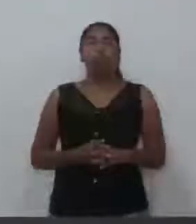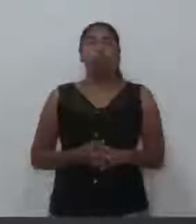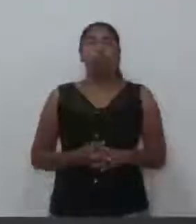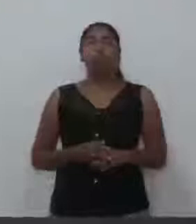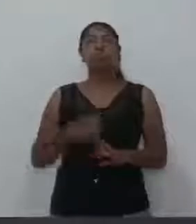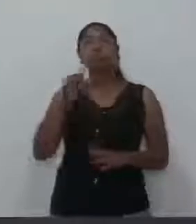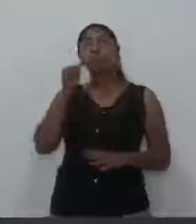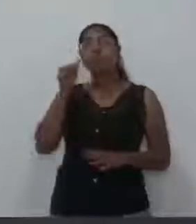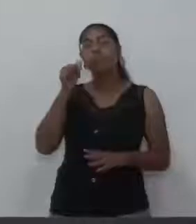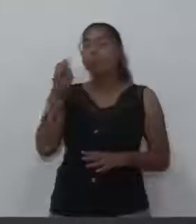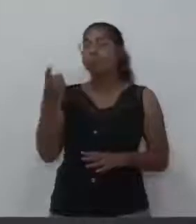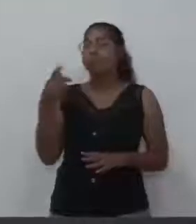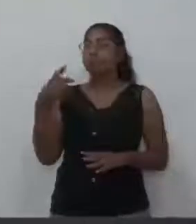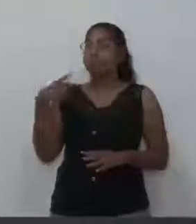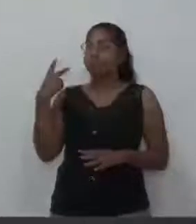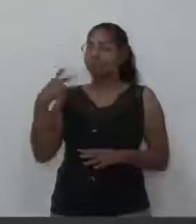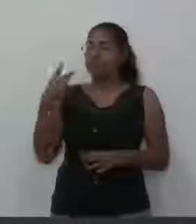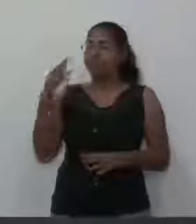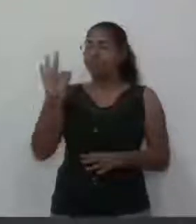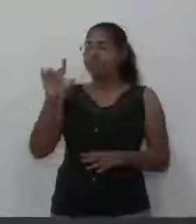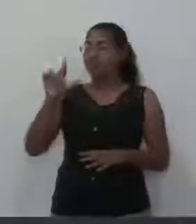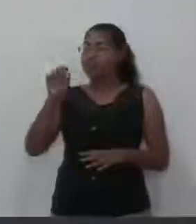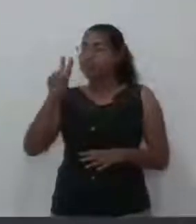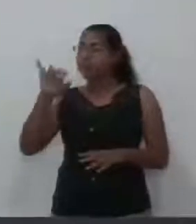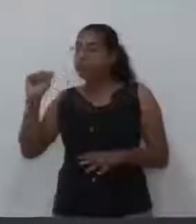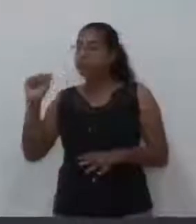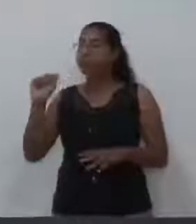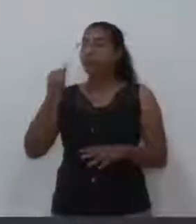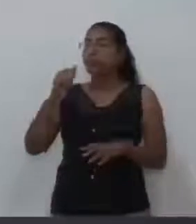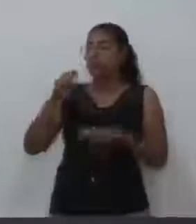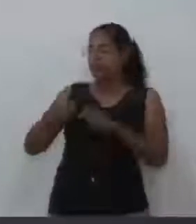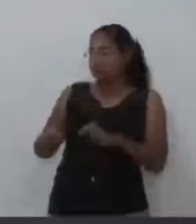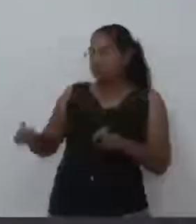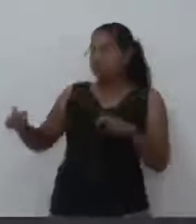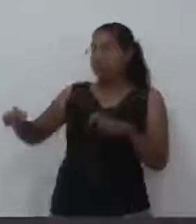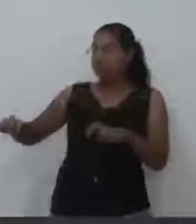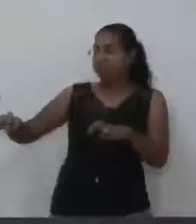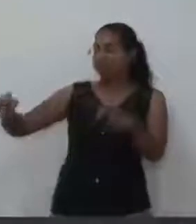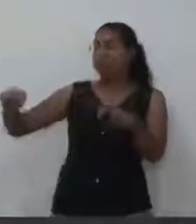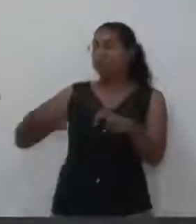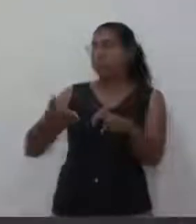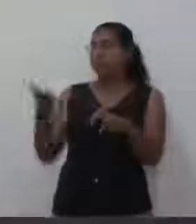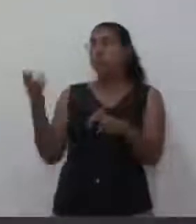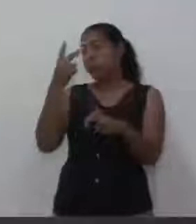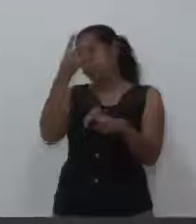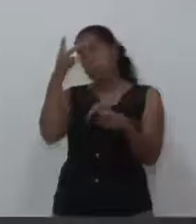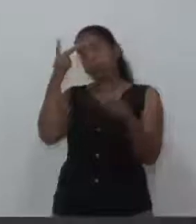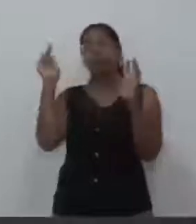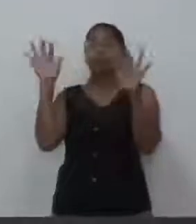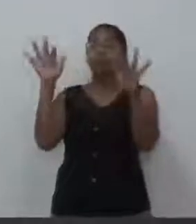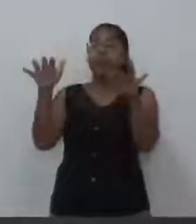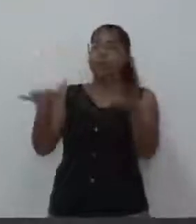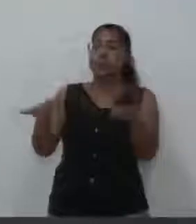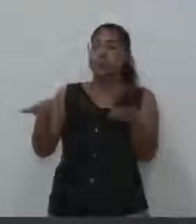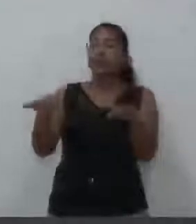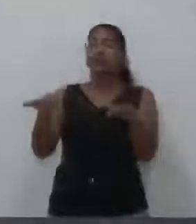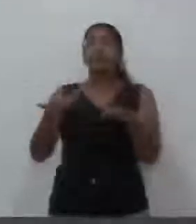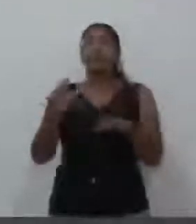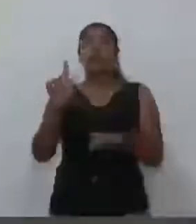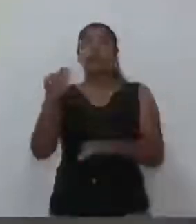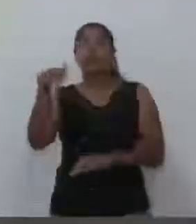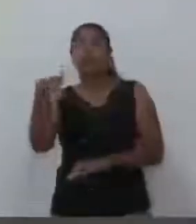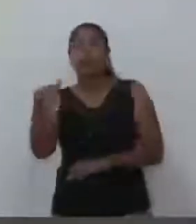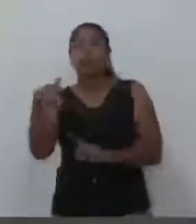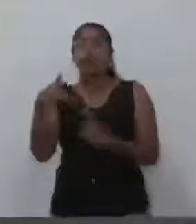senhorita vereadora Flávia, senhores vereadores, todo o público aqui presente, guarda municipal,